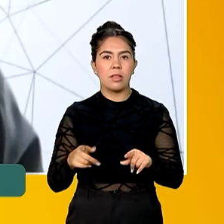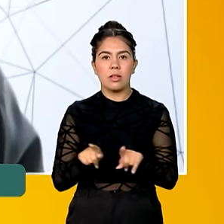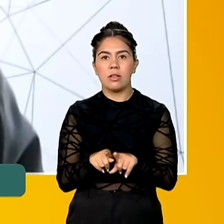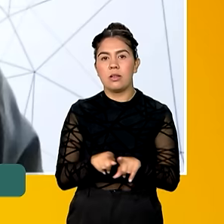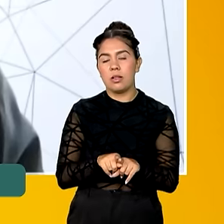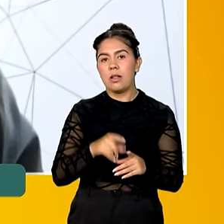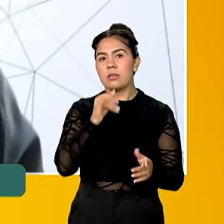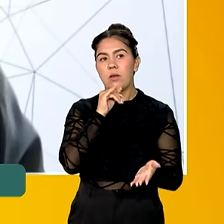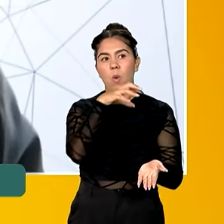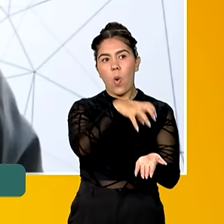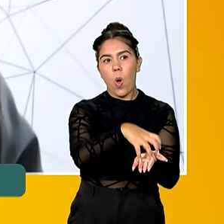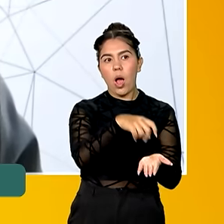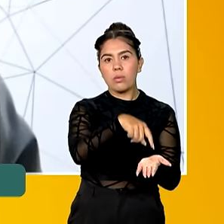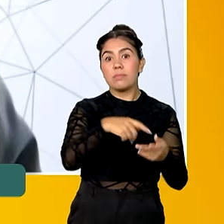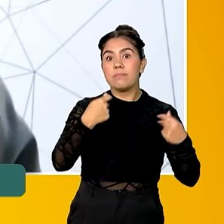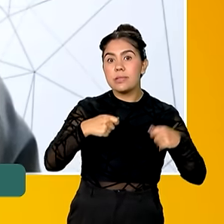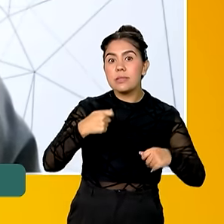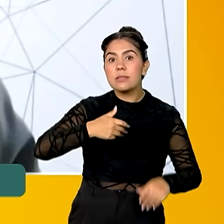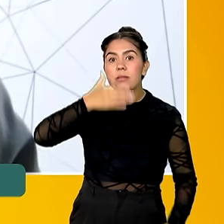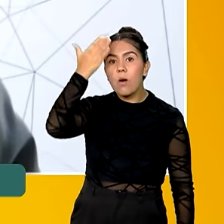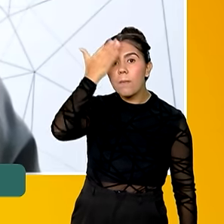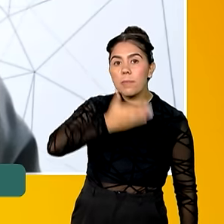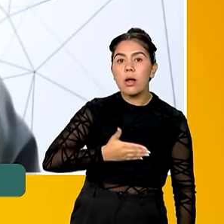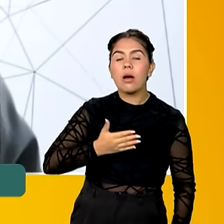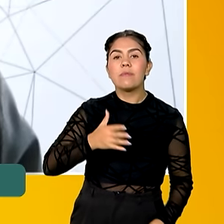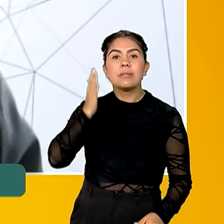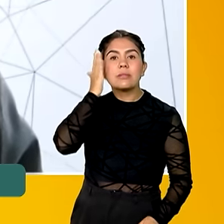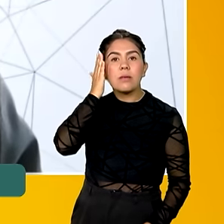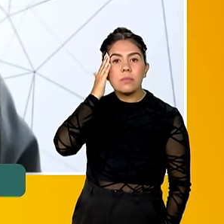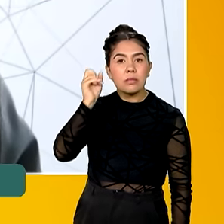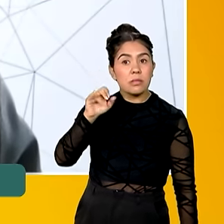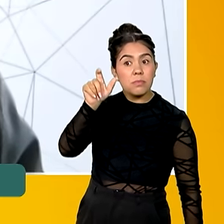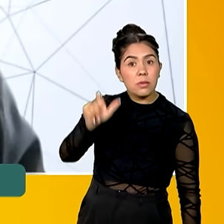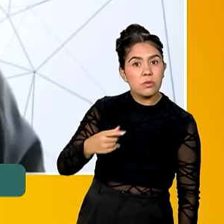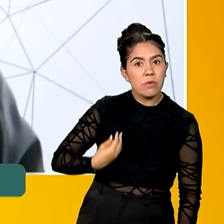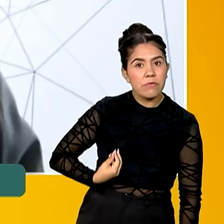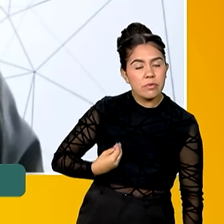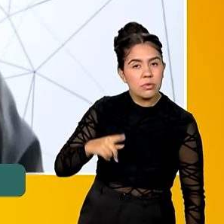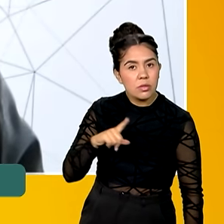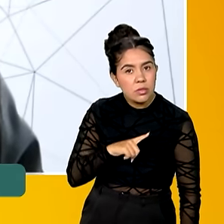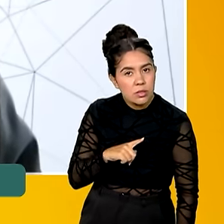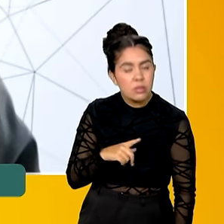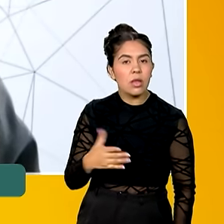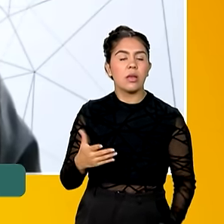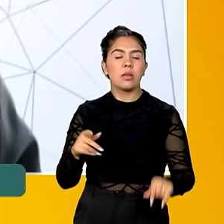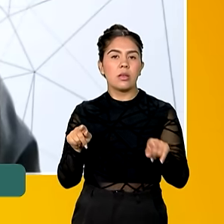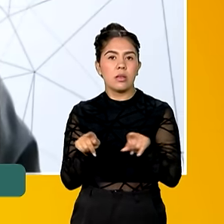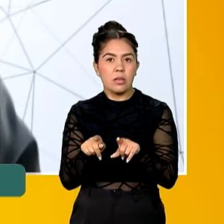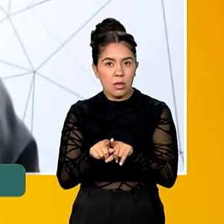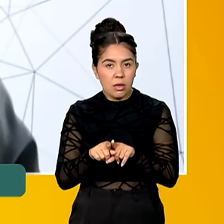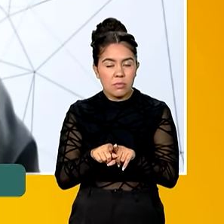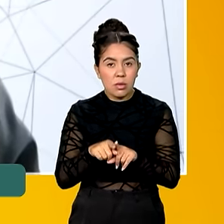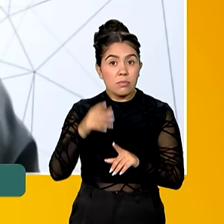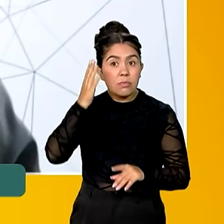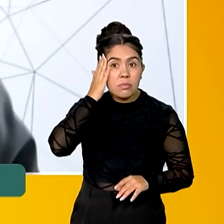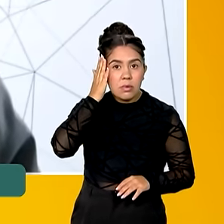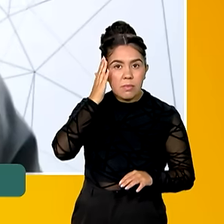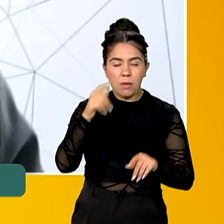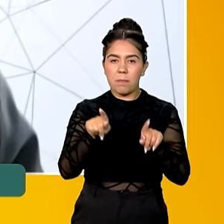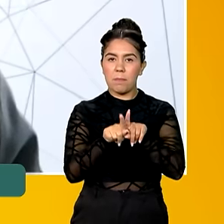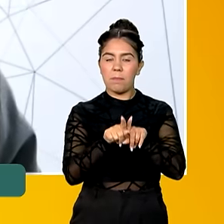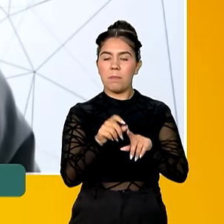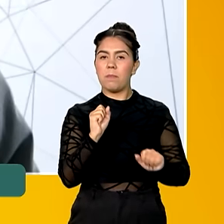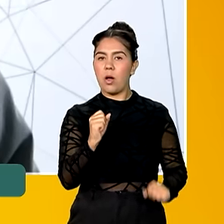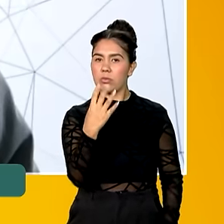de vida, do benefício que precisa realizar a prova de vida, pode pedir para o cidadão ir até o app Gov.br e realizar uma validação biométrica,